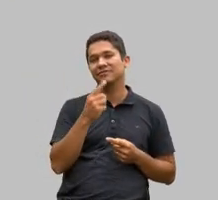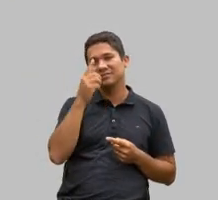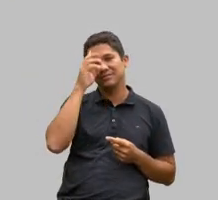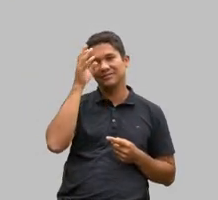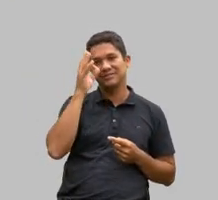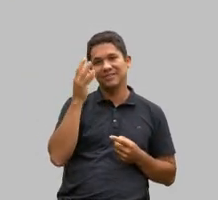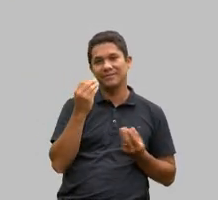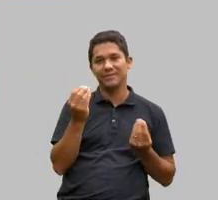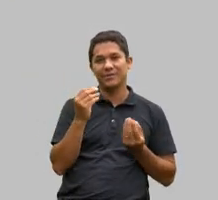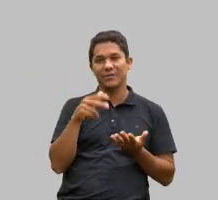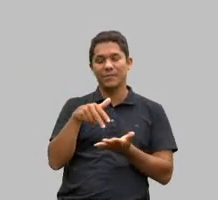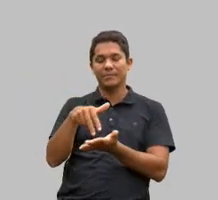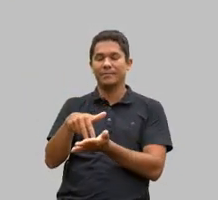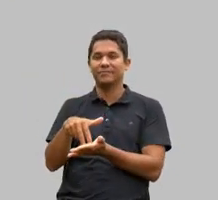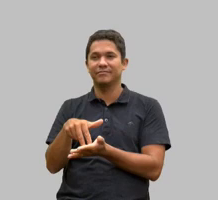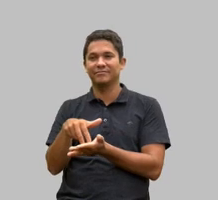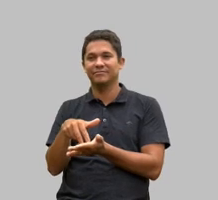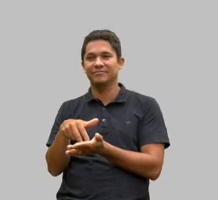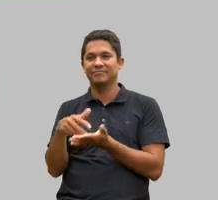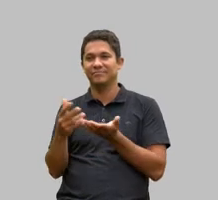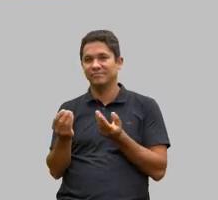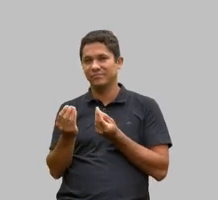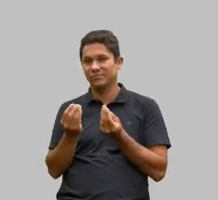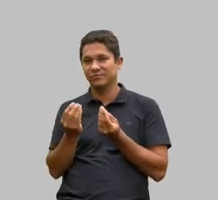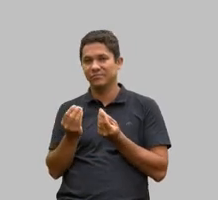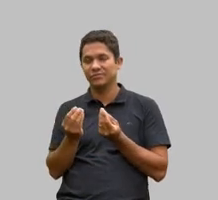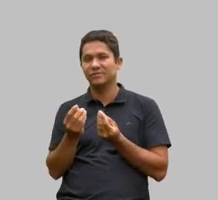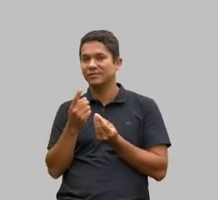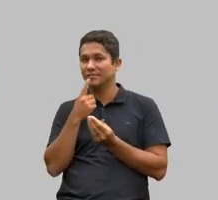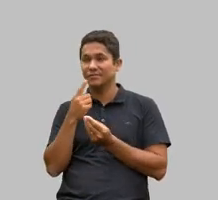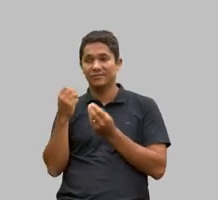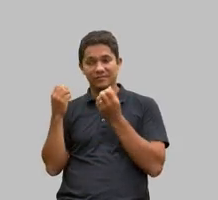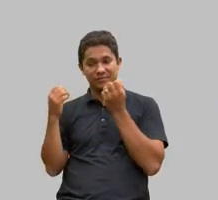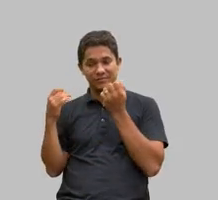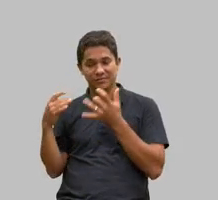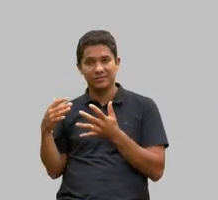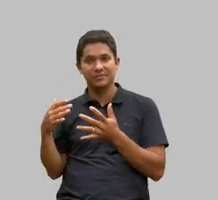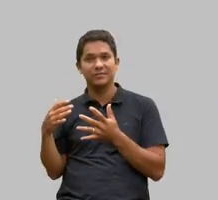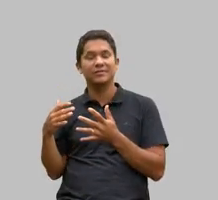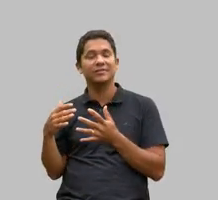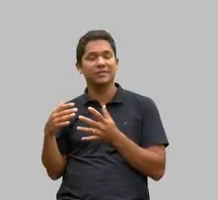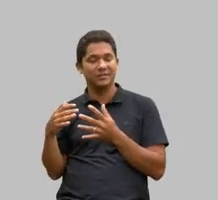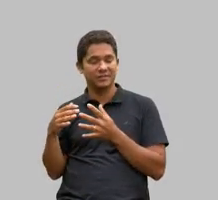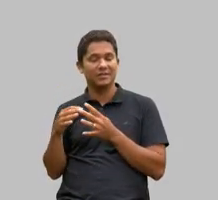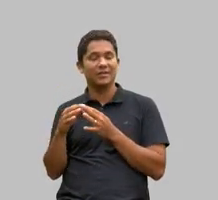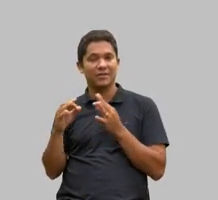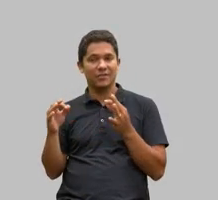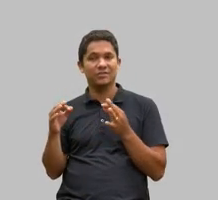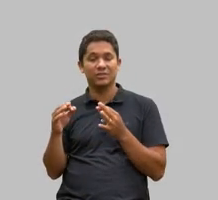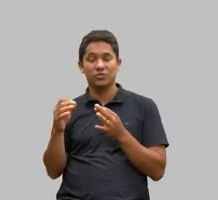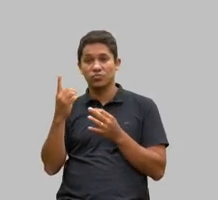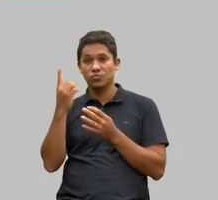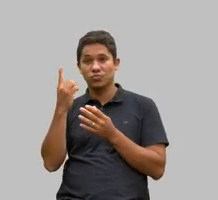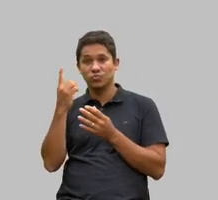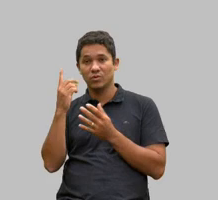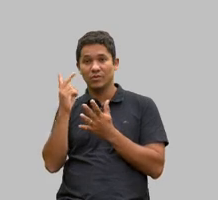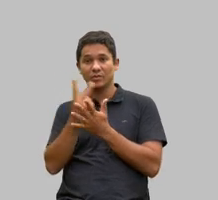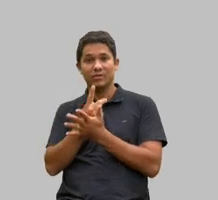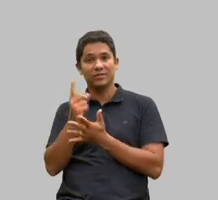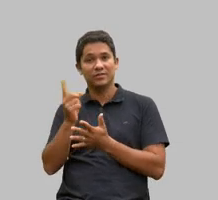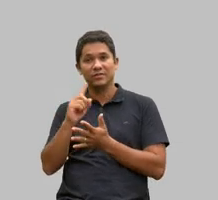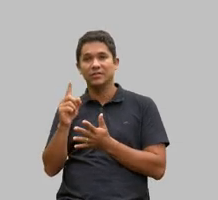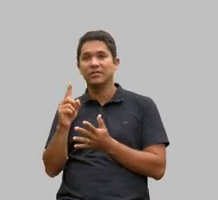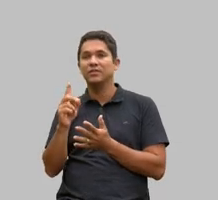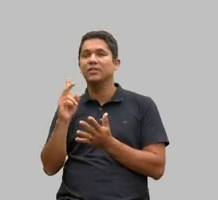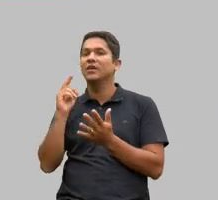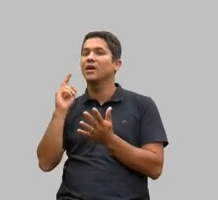nesse cenário então isso que estou dizendo para vocês está muito longe de ser a exceção isso acontece todos os